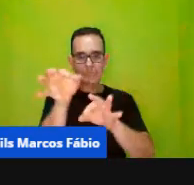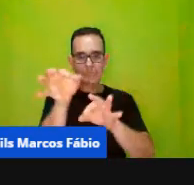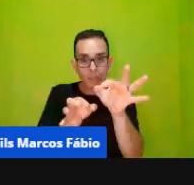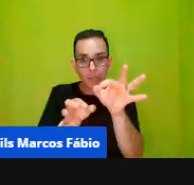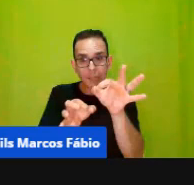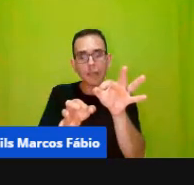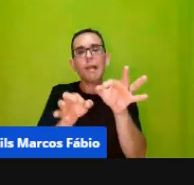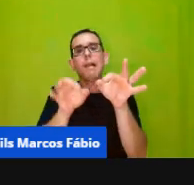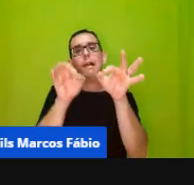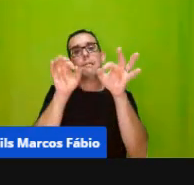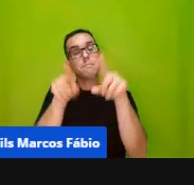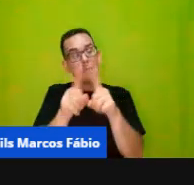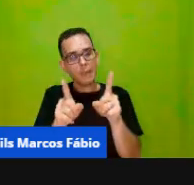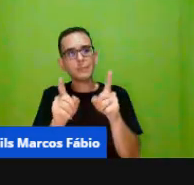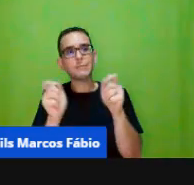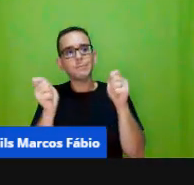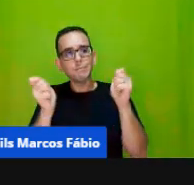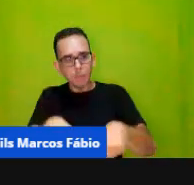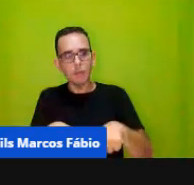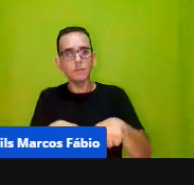ok próximo por favor